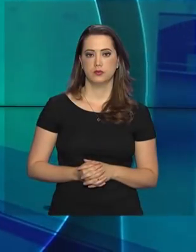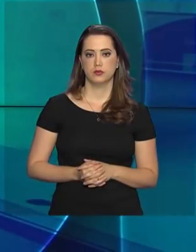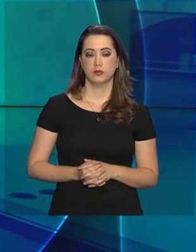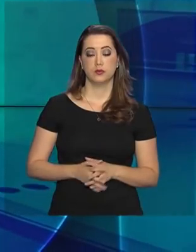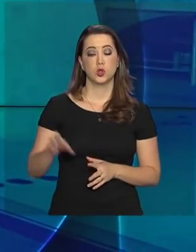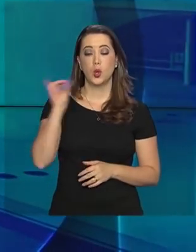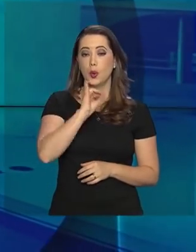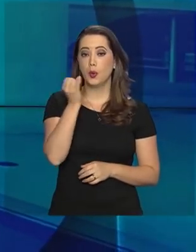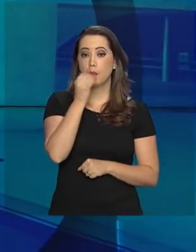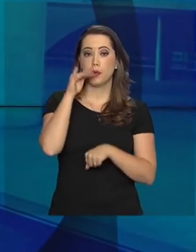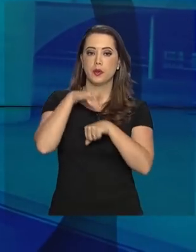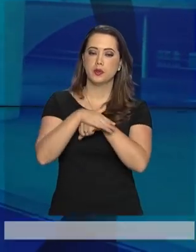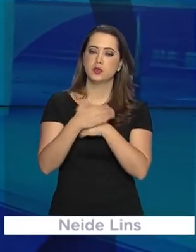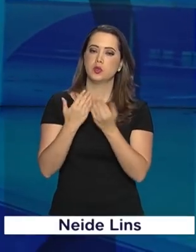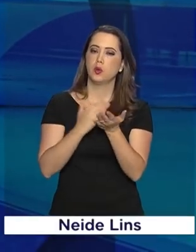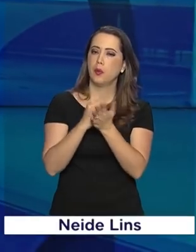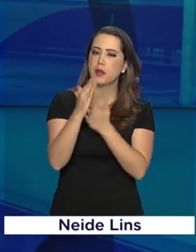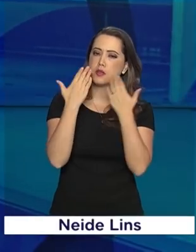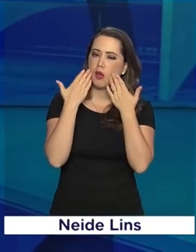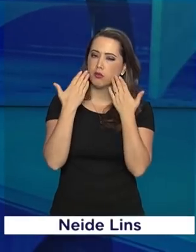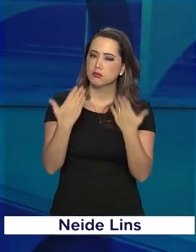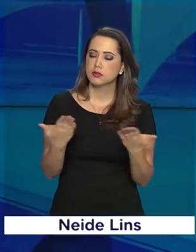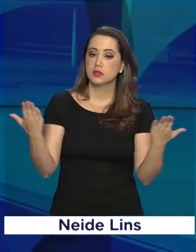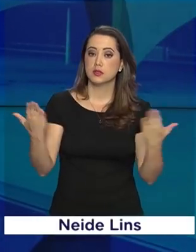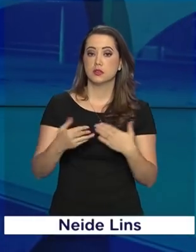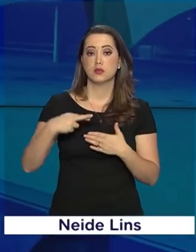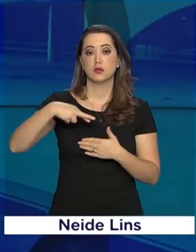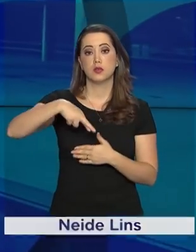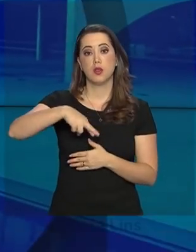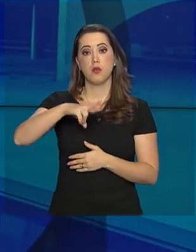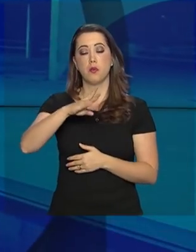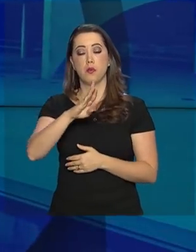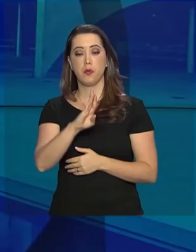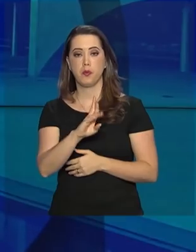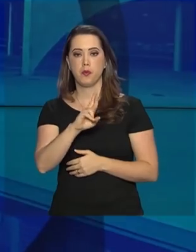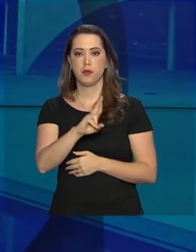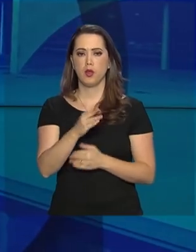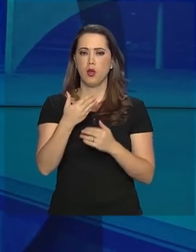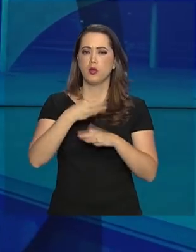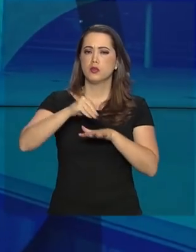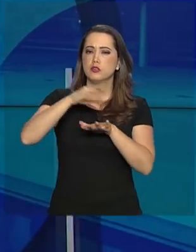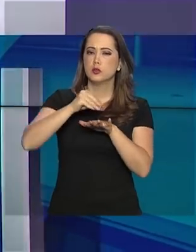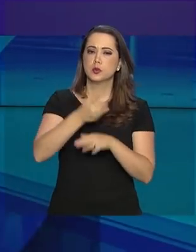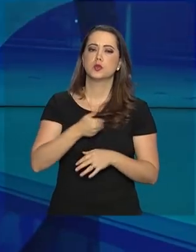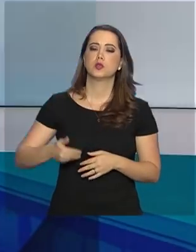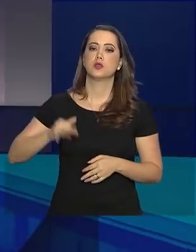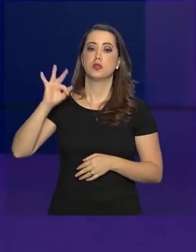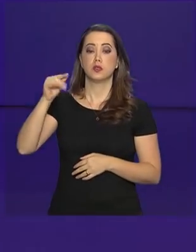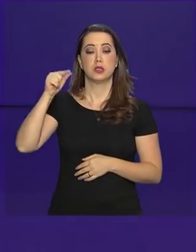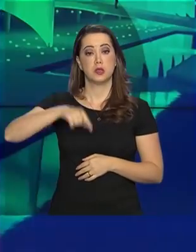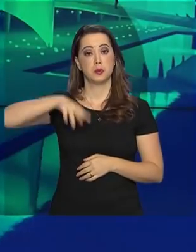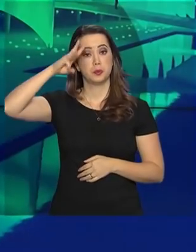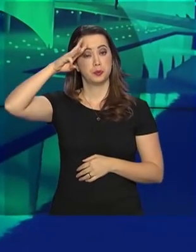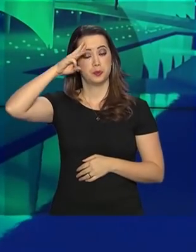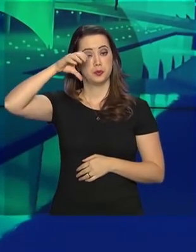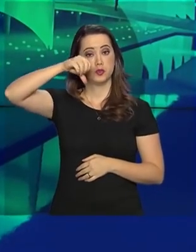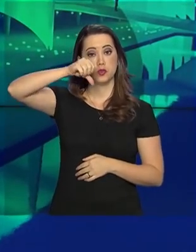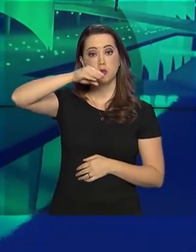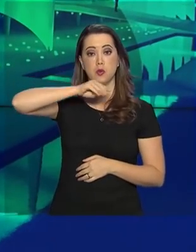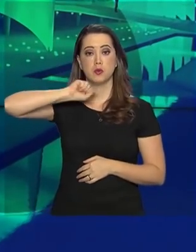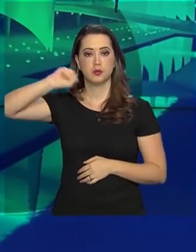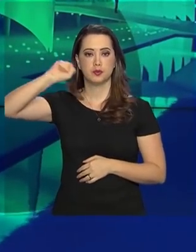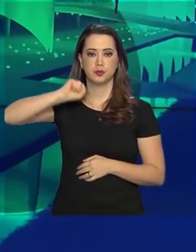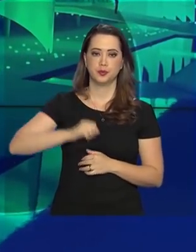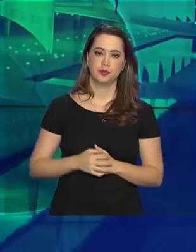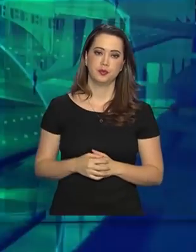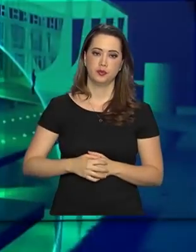Olá, boa noite. Começa agora o repórter NBR com as notícias do Governo Federal desta terça-feira, 9 de